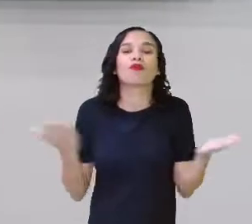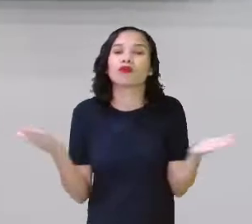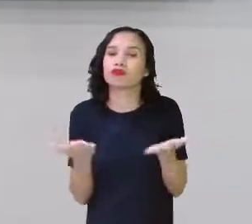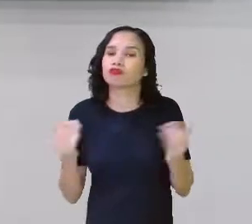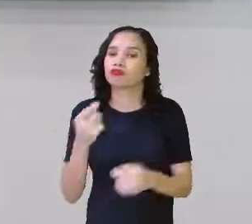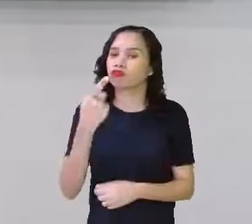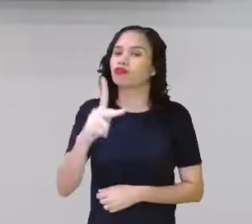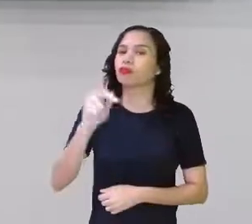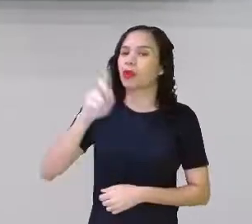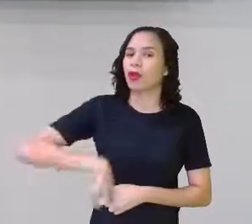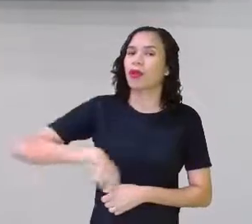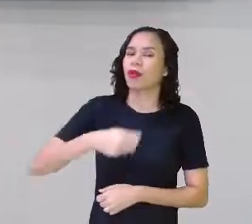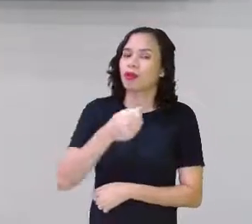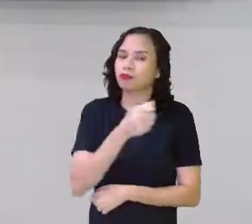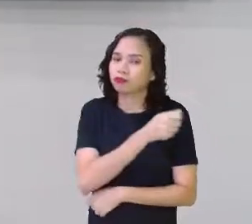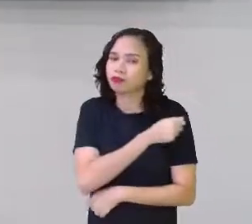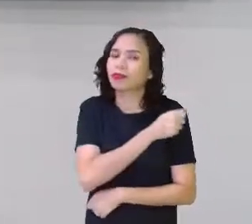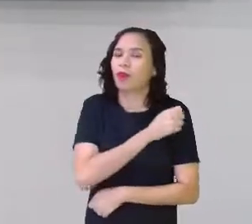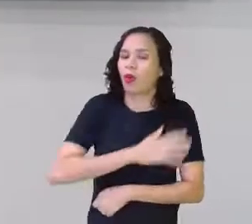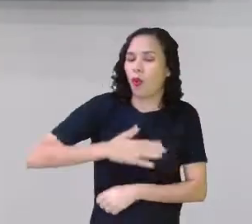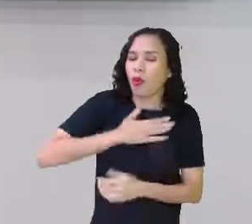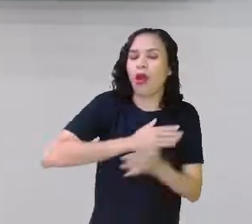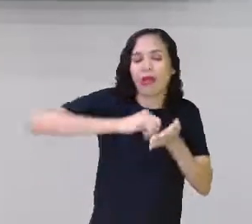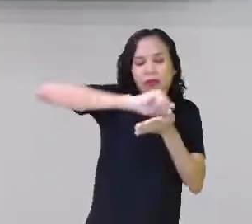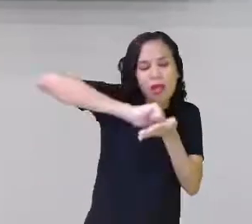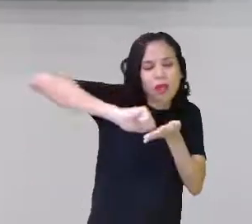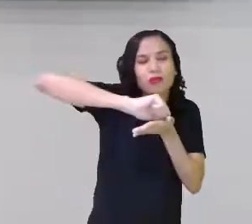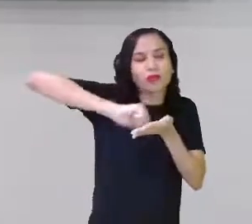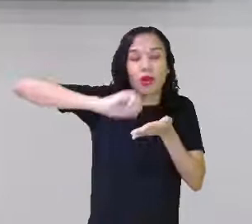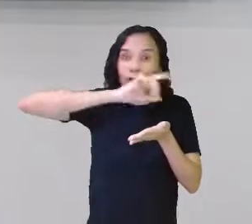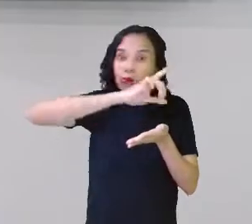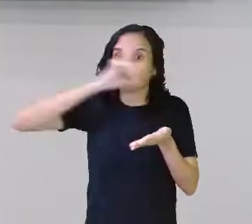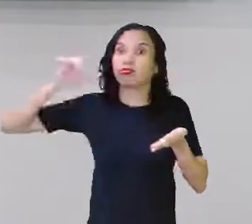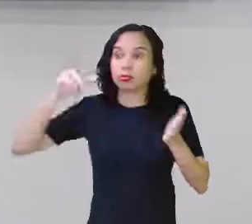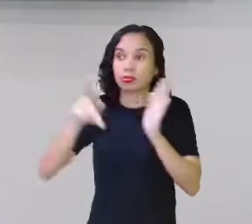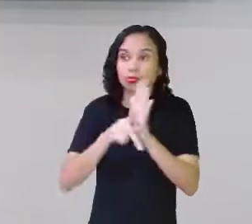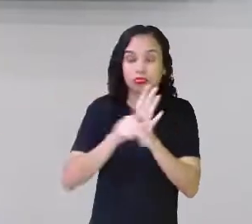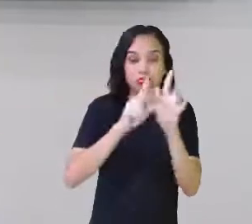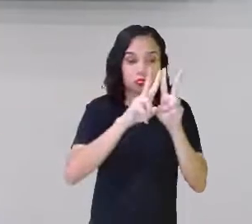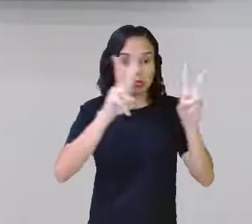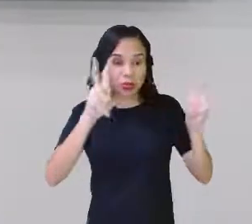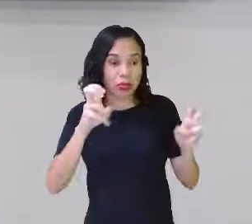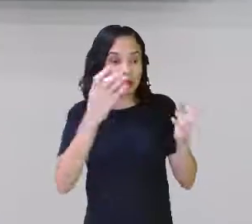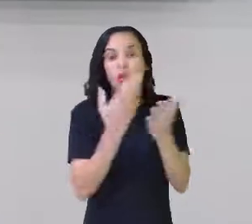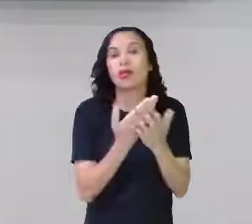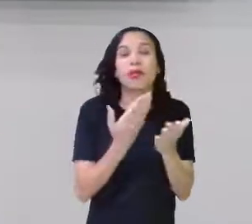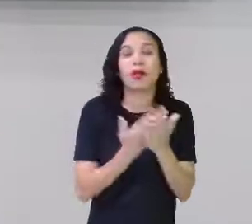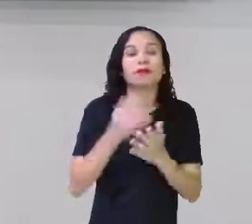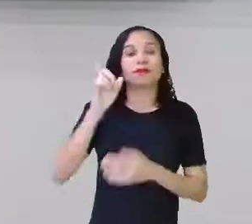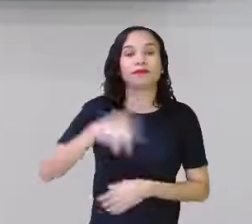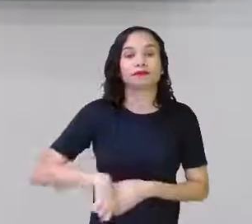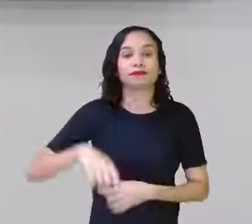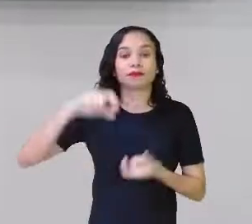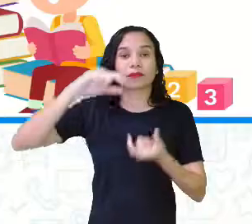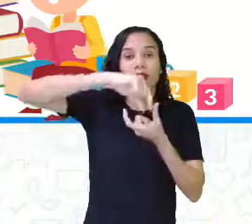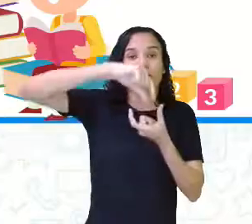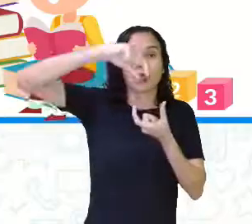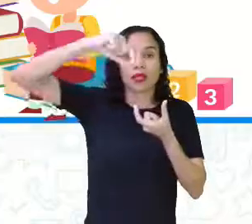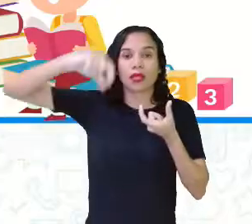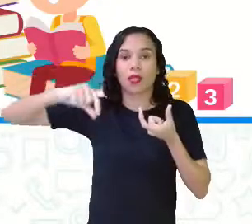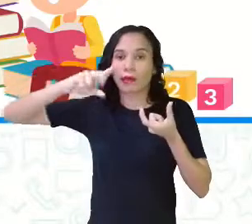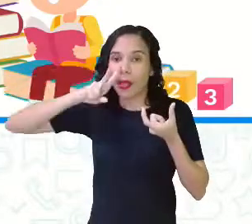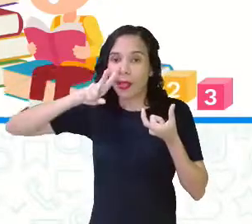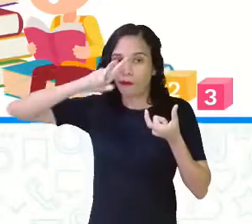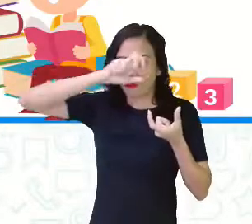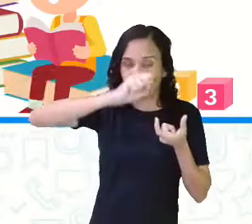estudante que gosta de anotar, como eu sempre digo, né? Coloca a data no caderno, o tema da aula, sílaba tônica. Se